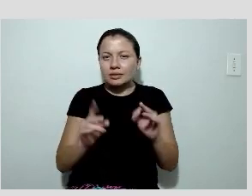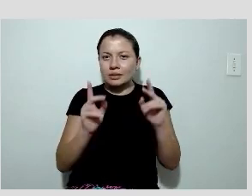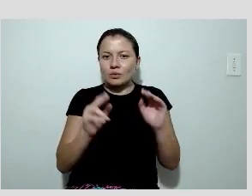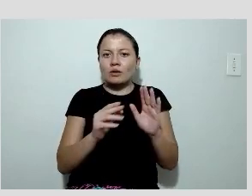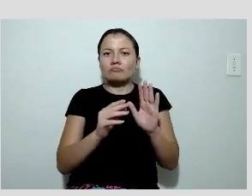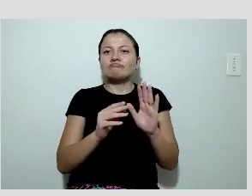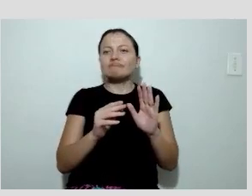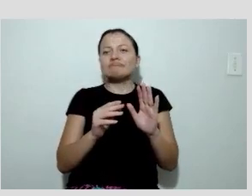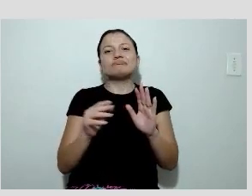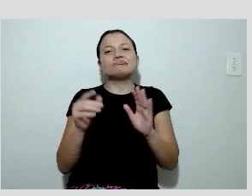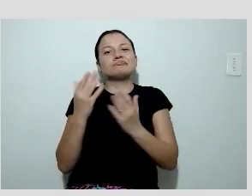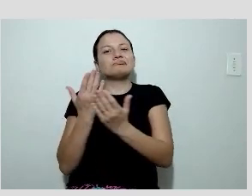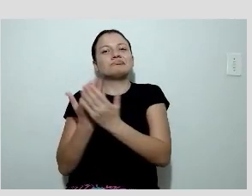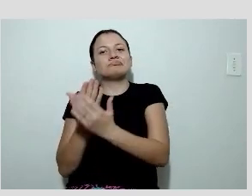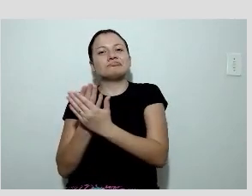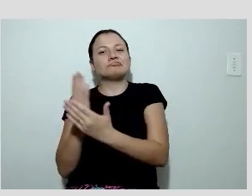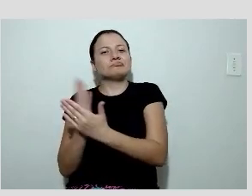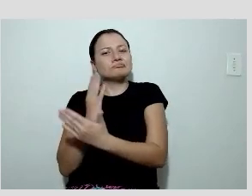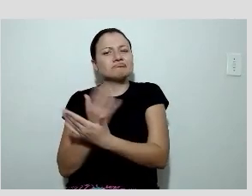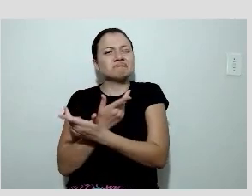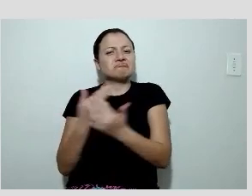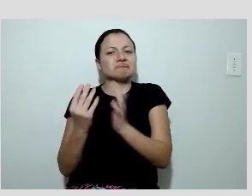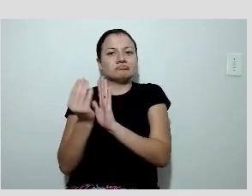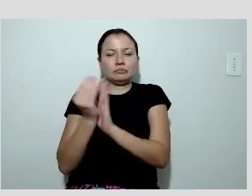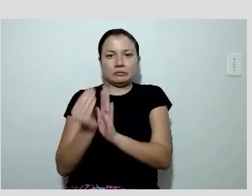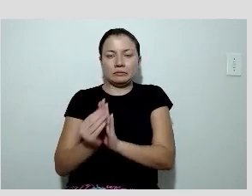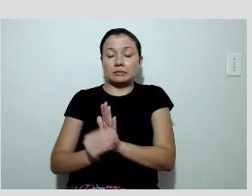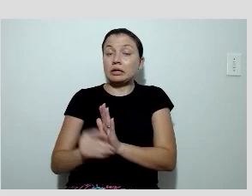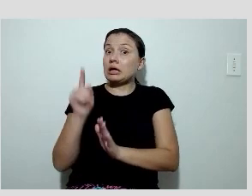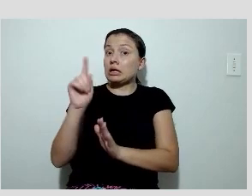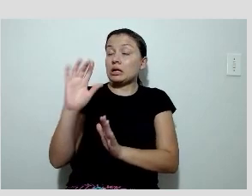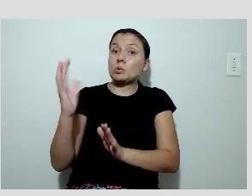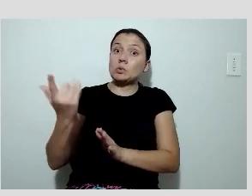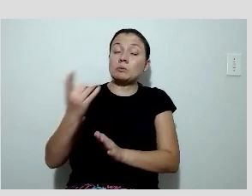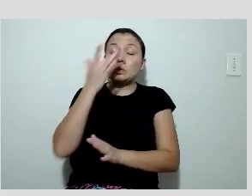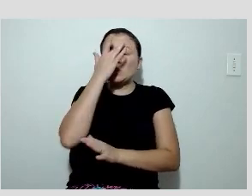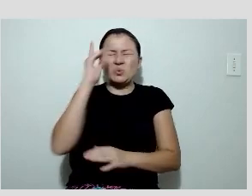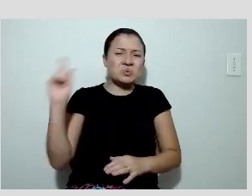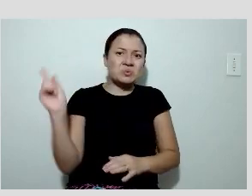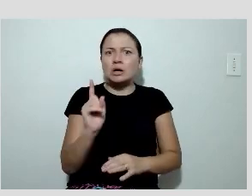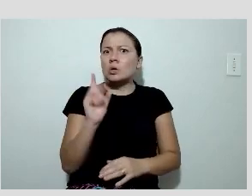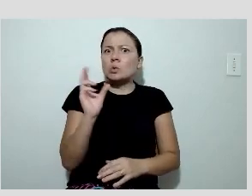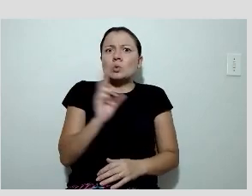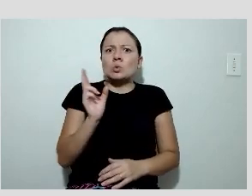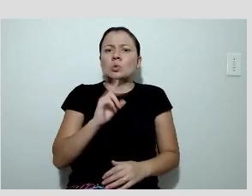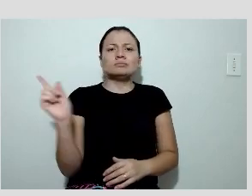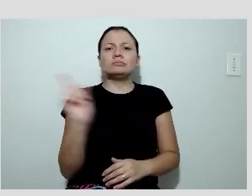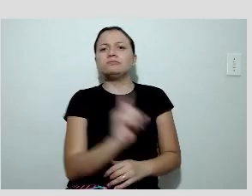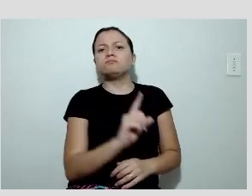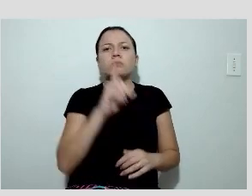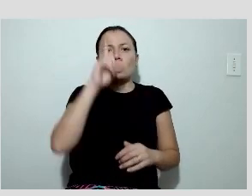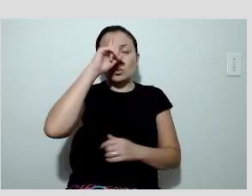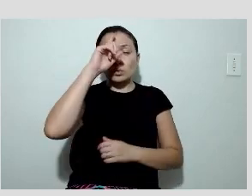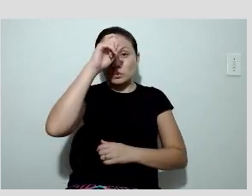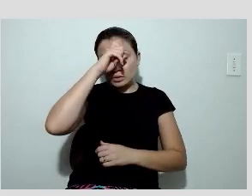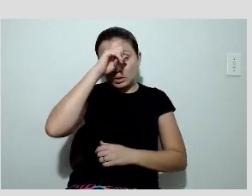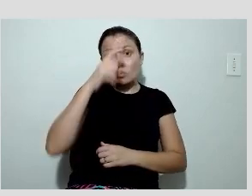a gente vê aqui um paciente, foi um paciente atendido na emergência do hospital, que a gente conseguiu fazer